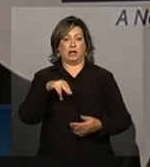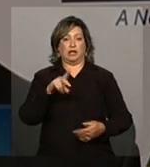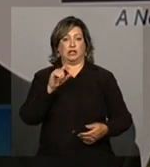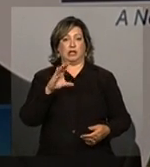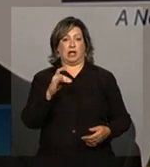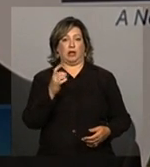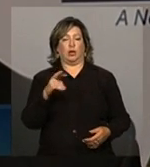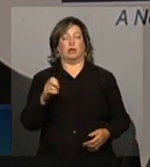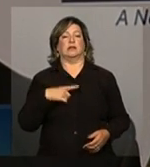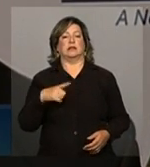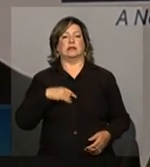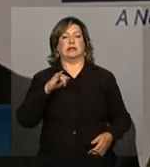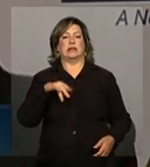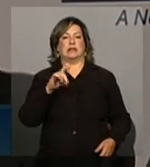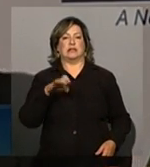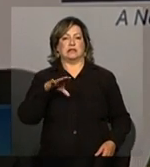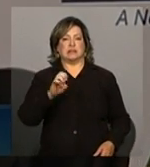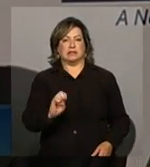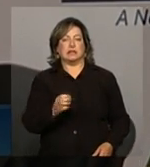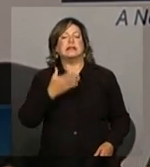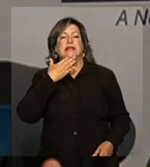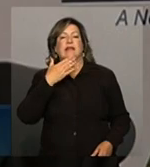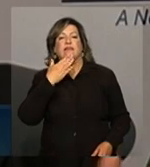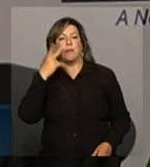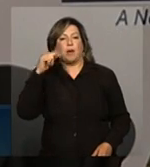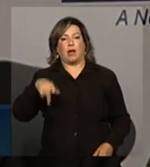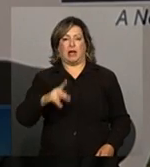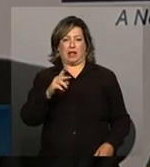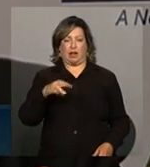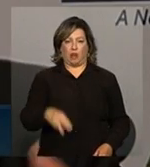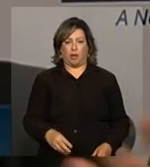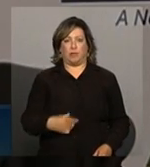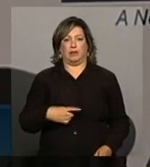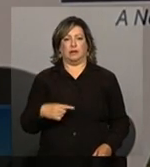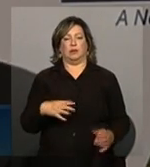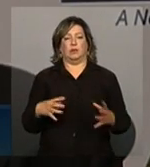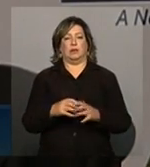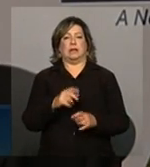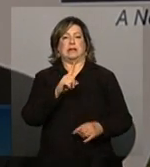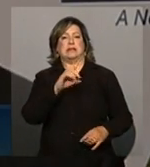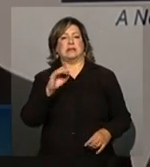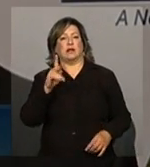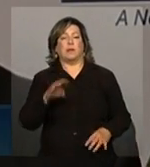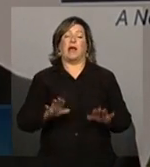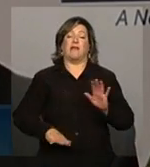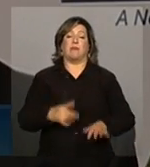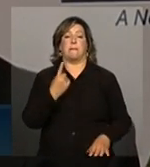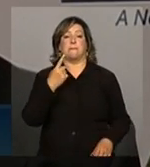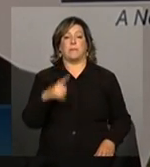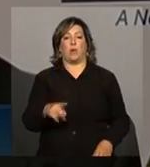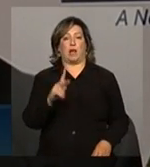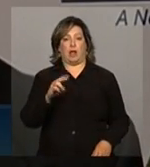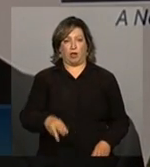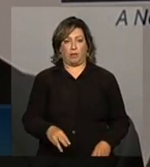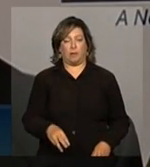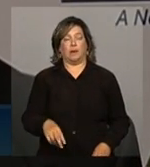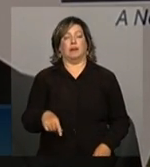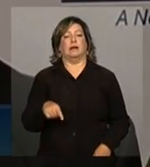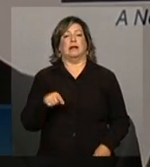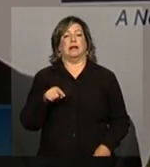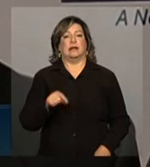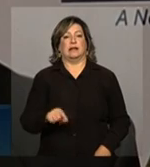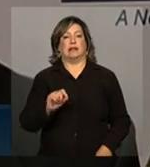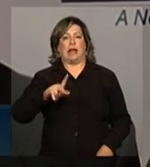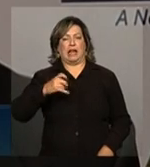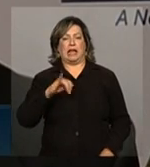índice de defeito por quilômetro, né, é tão pouco que fala até por 100 quilômetros, às vezes por mil quilômetros. A performance dessa linha